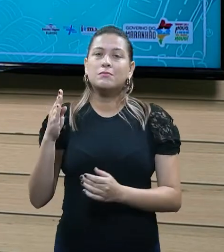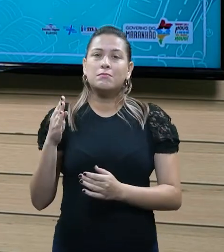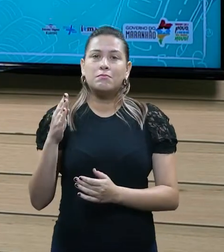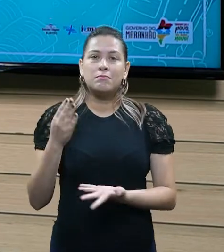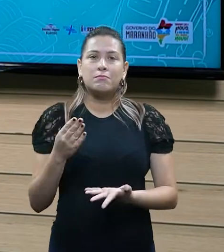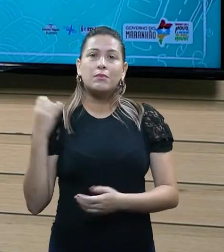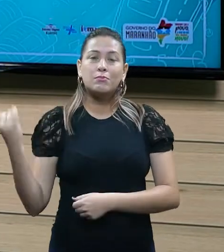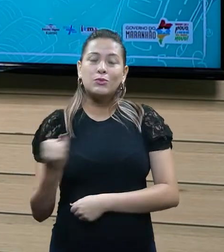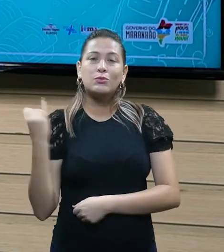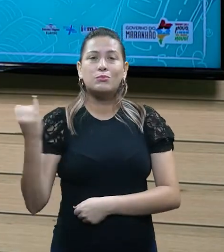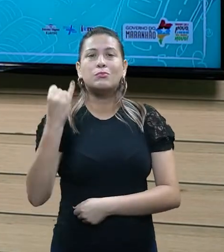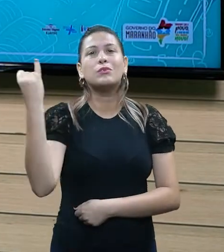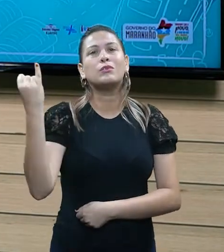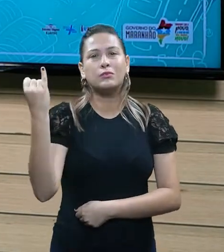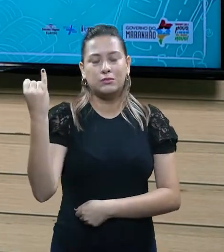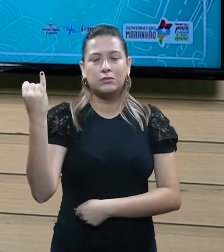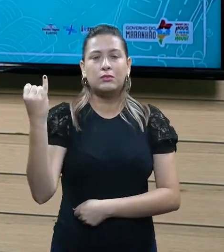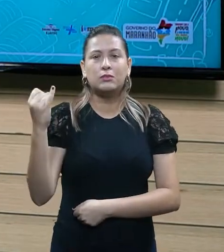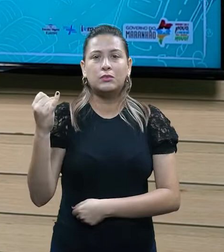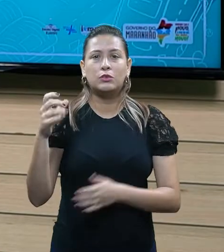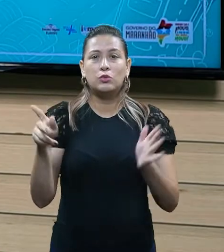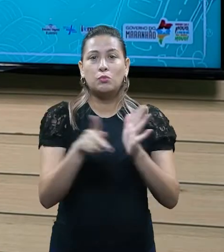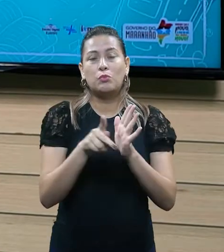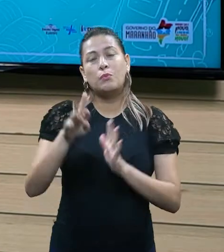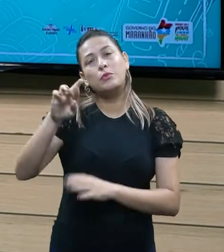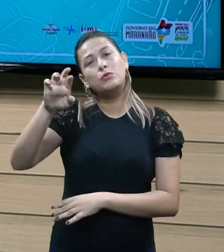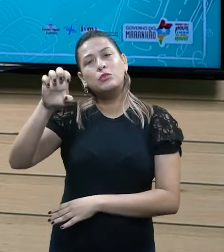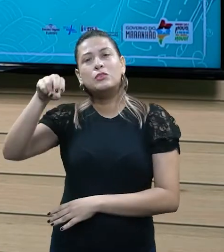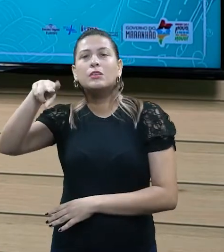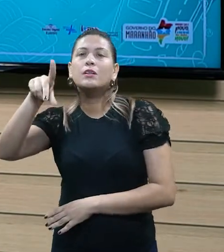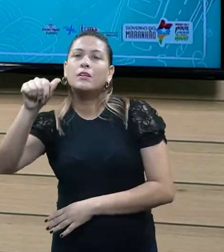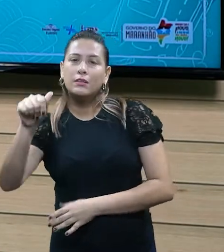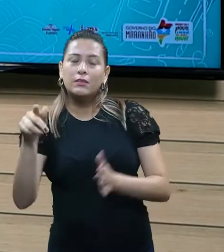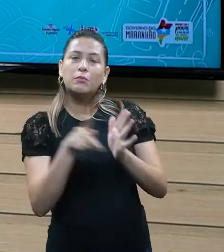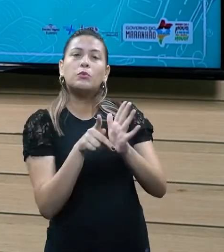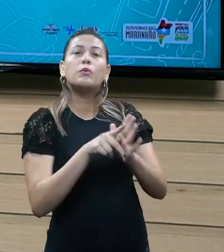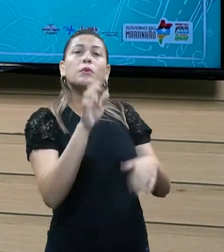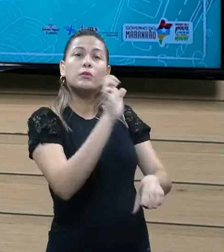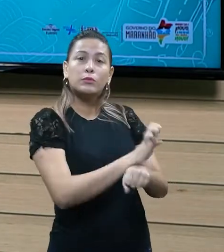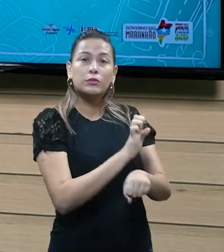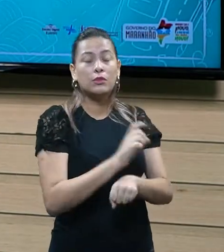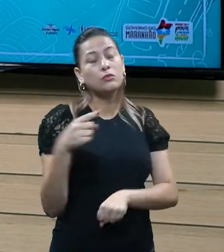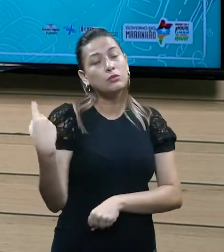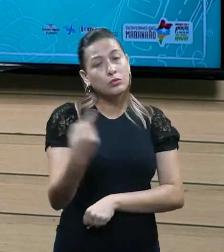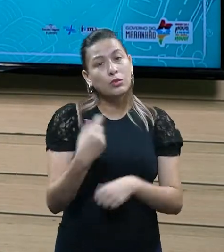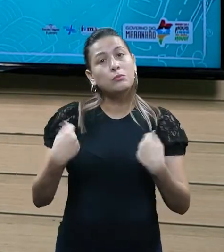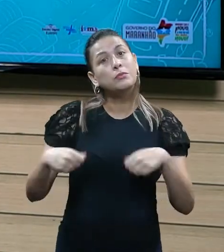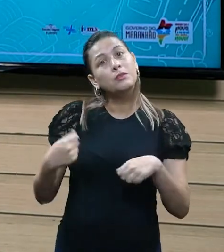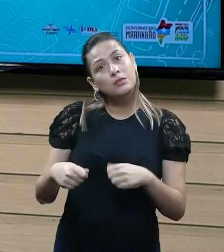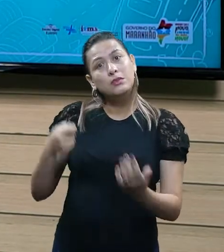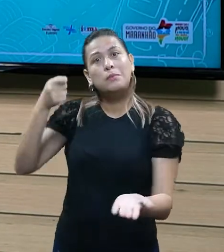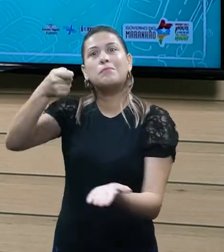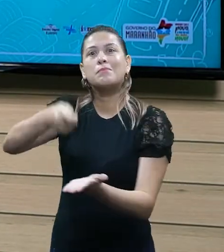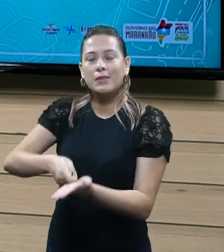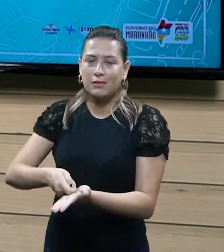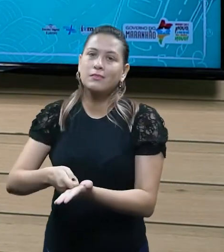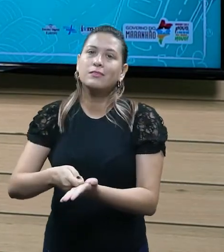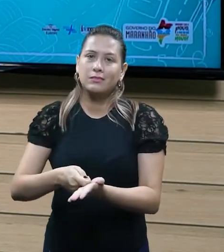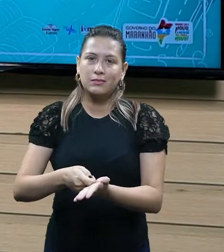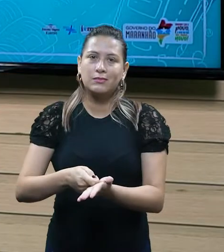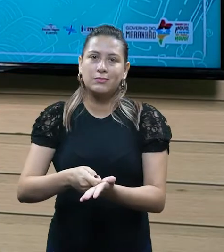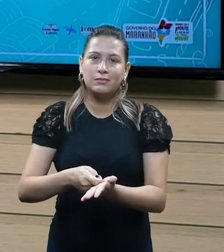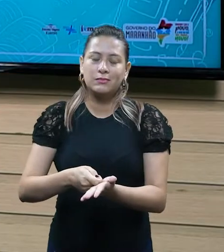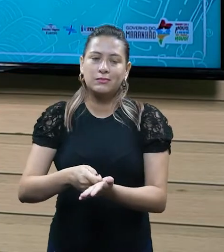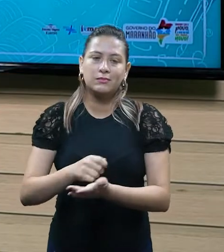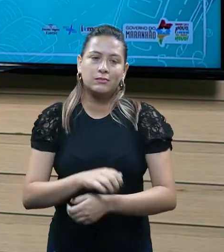Nós devemos pagar nossos tributos para que, de fato, a máquina pública funcione.